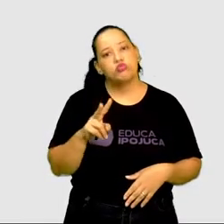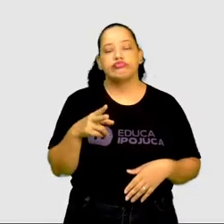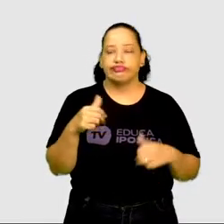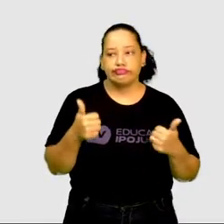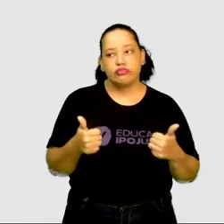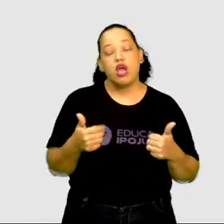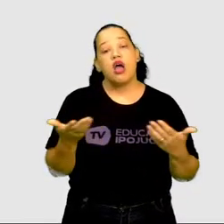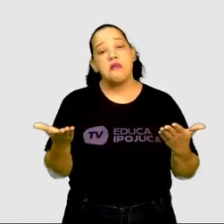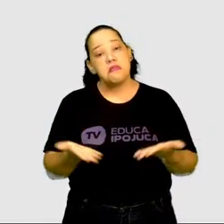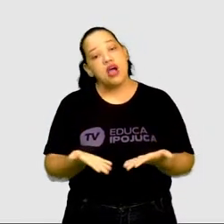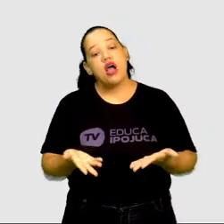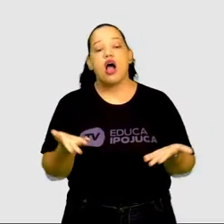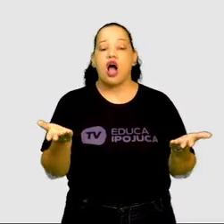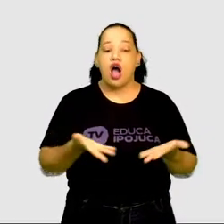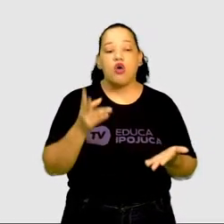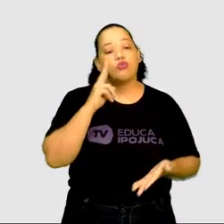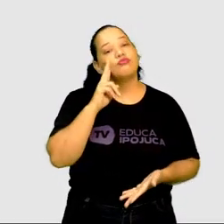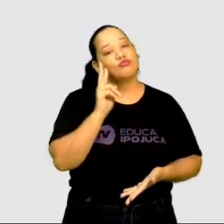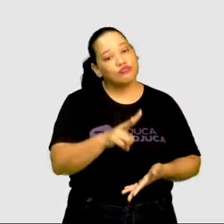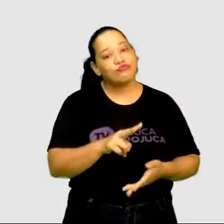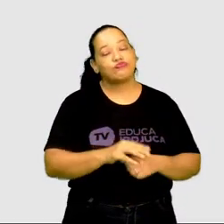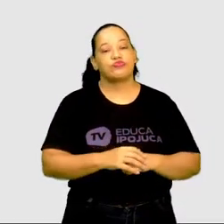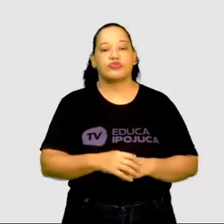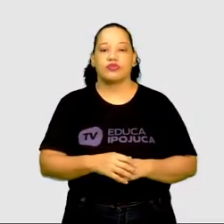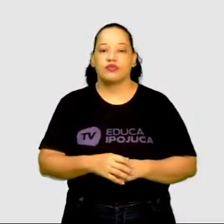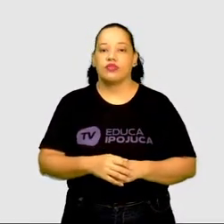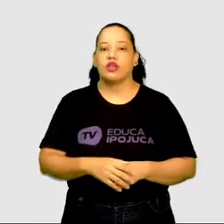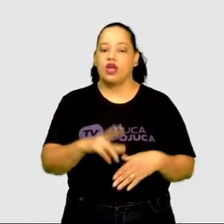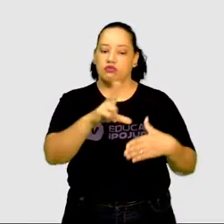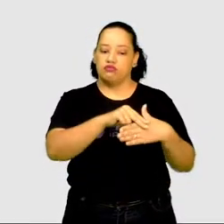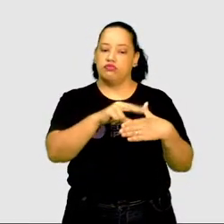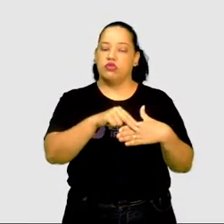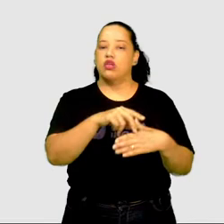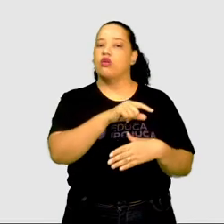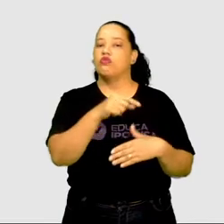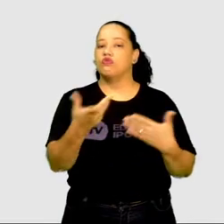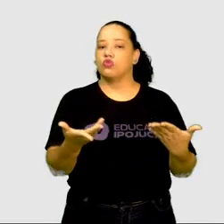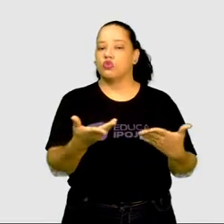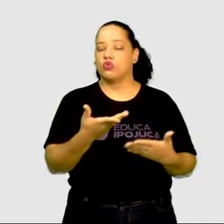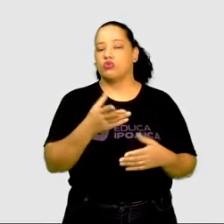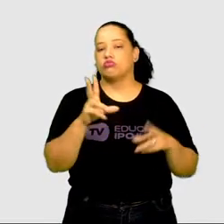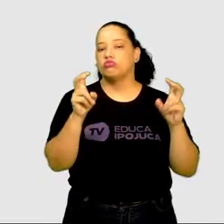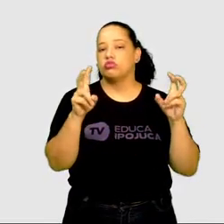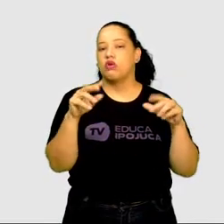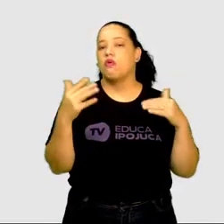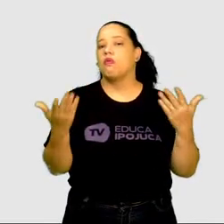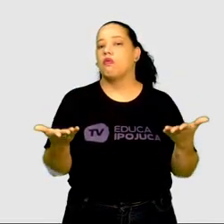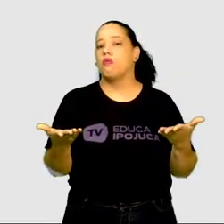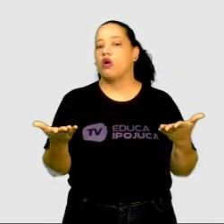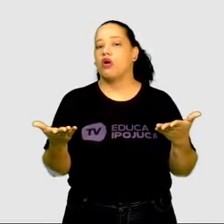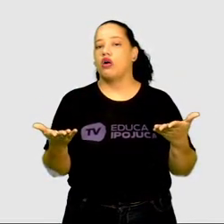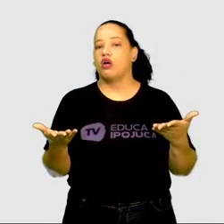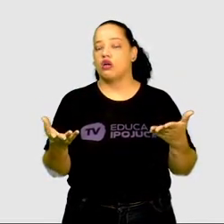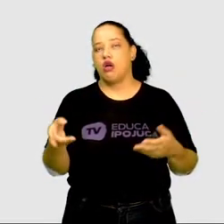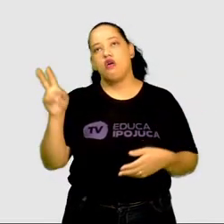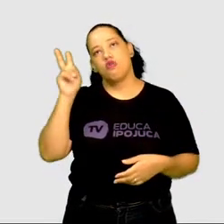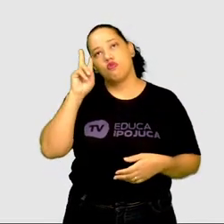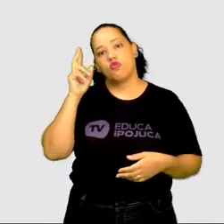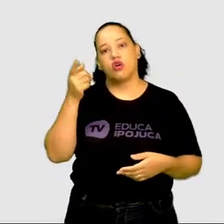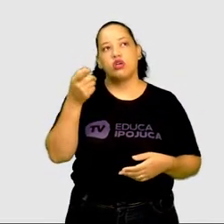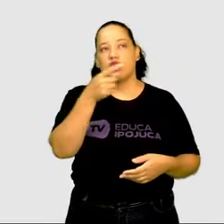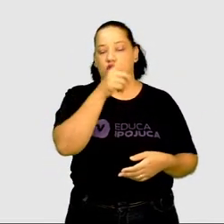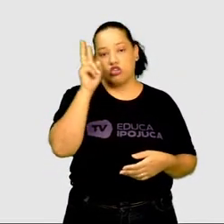viu, está vendo agora na nossa aula. E qual dos assuntos que vocês mais gostaram? Foi o Cordel sobre Porto de